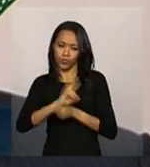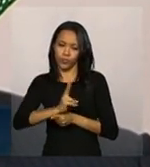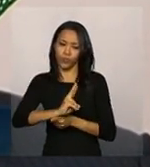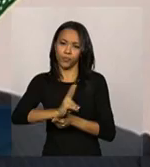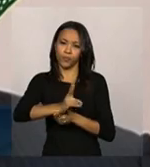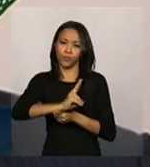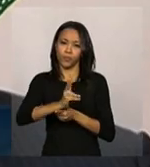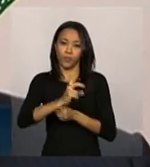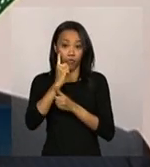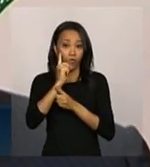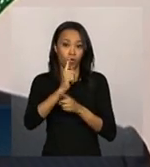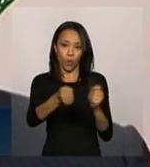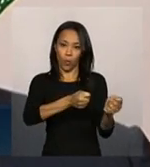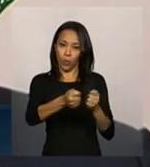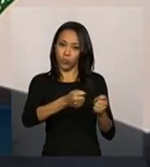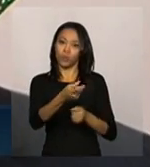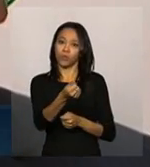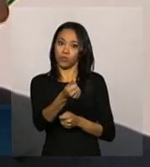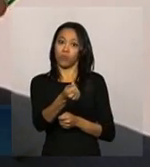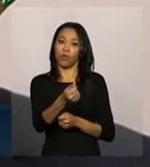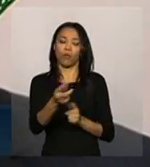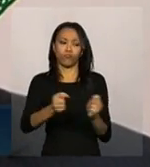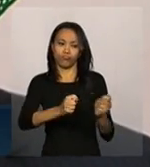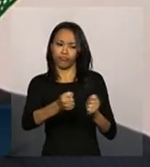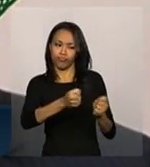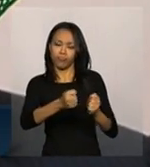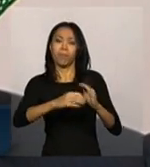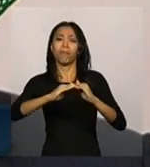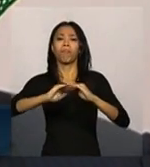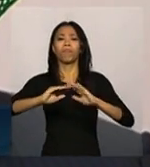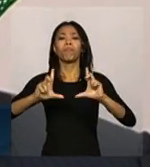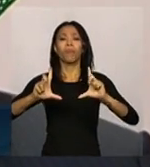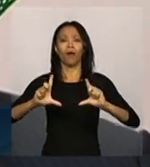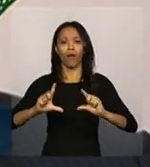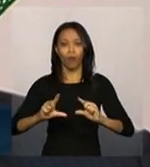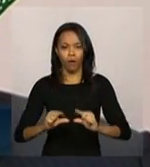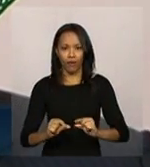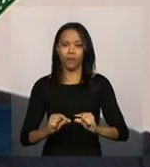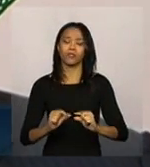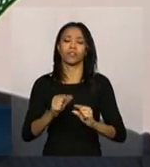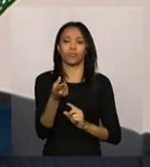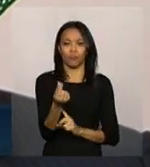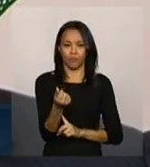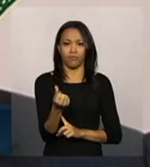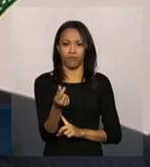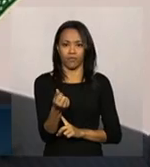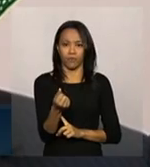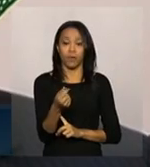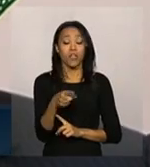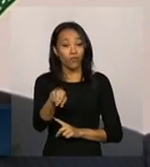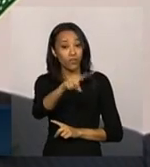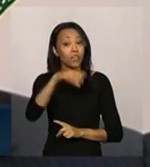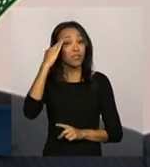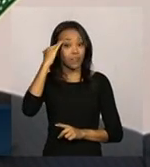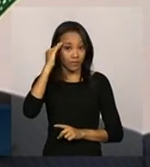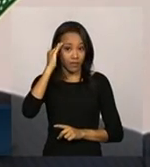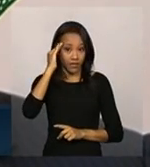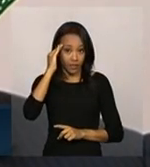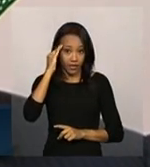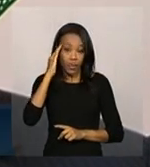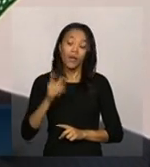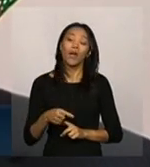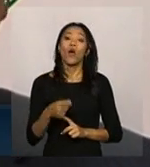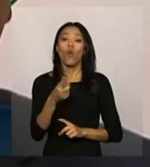regulação econômica, buscando a modicidade tarifária. E a modicidade tarifária, entenda-se, remuneração